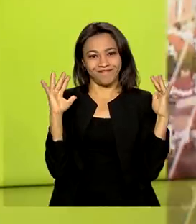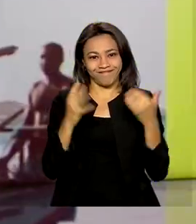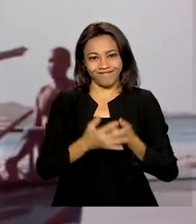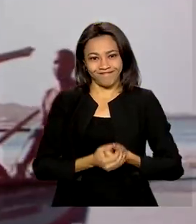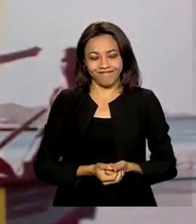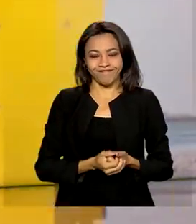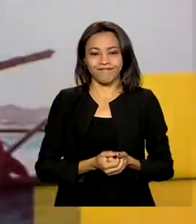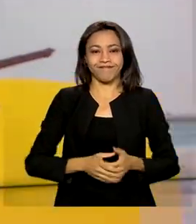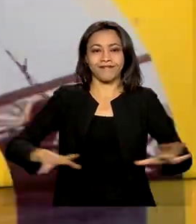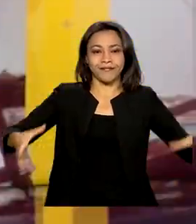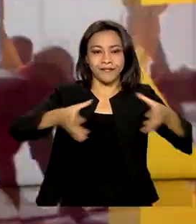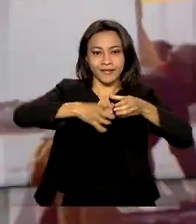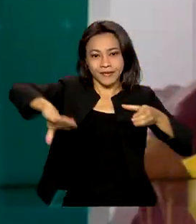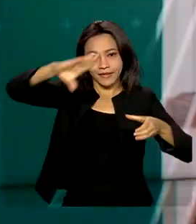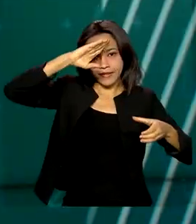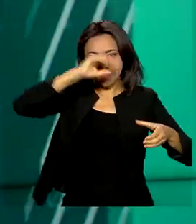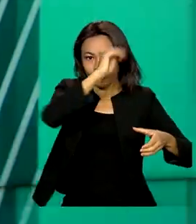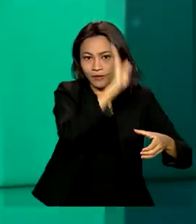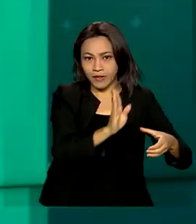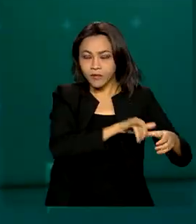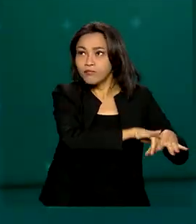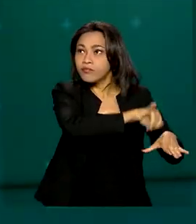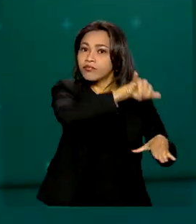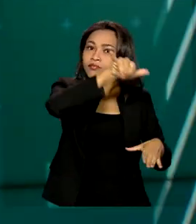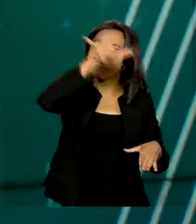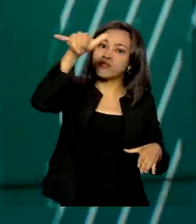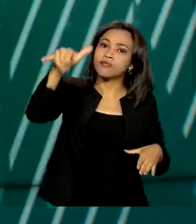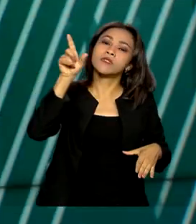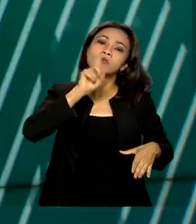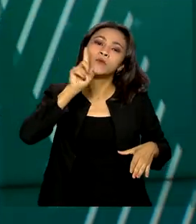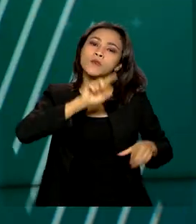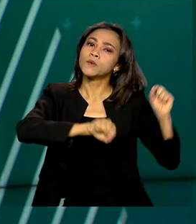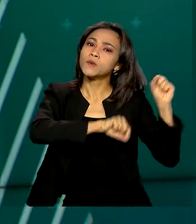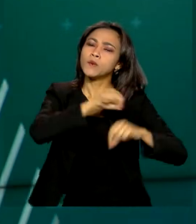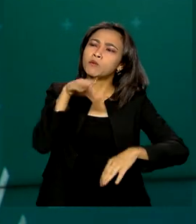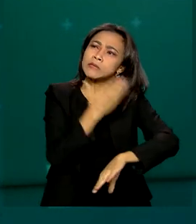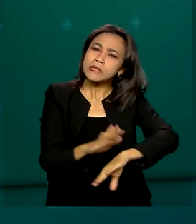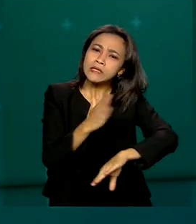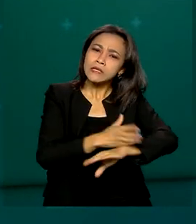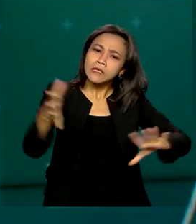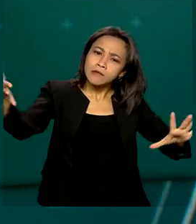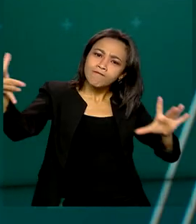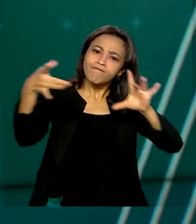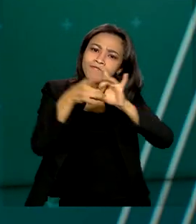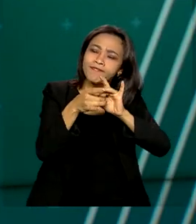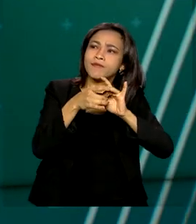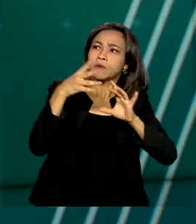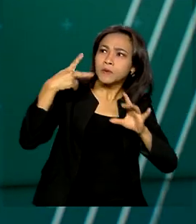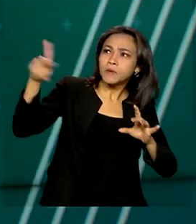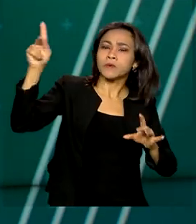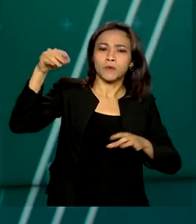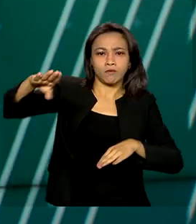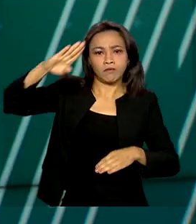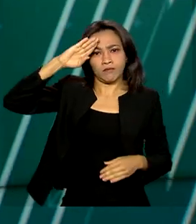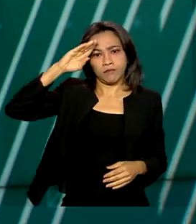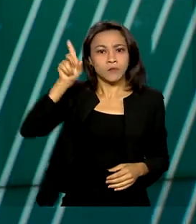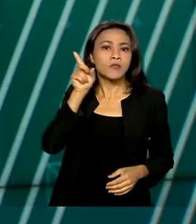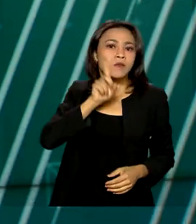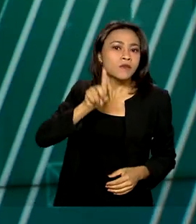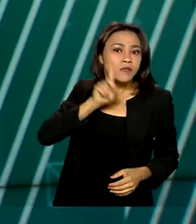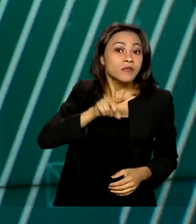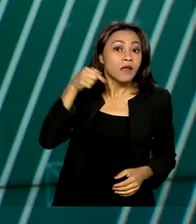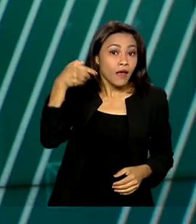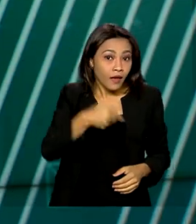Militares brasileiros embarcaram para os Estados Unidos para participar de um exercício conjunto com as Forças Armadas Norte-Americanas. A